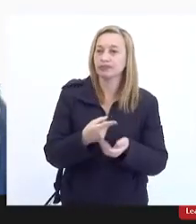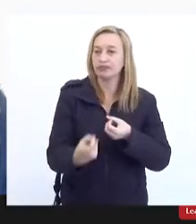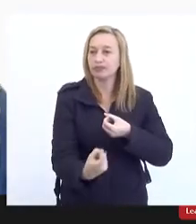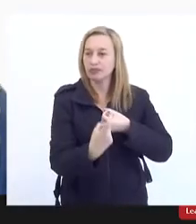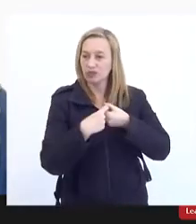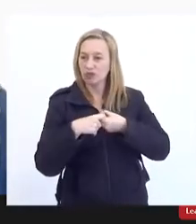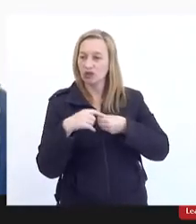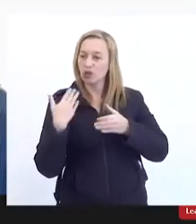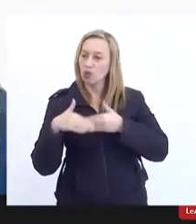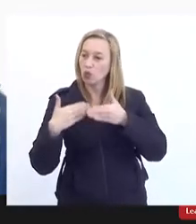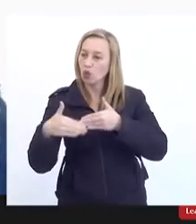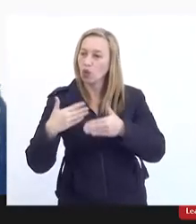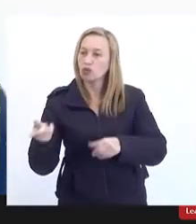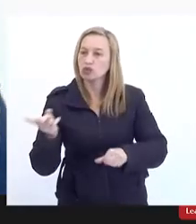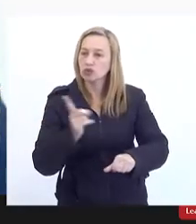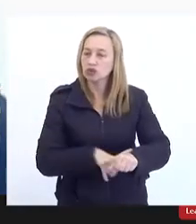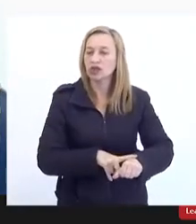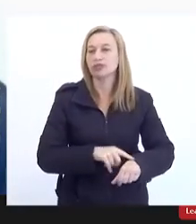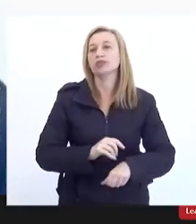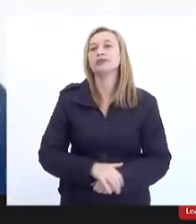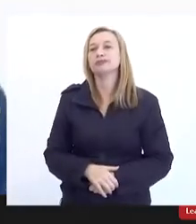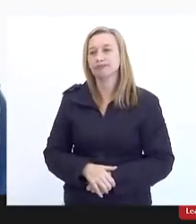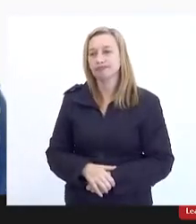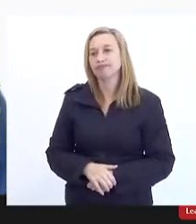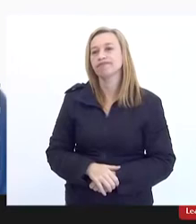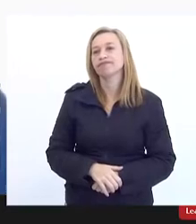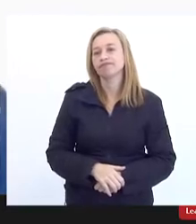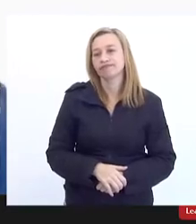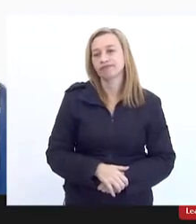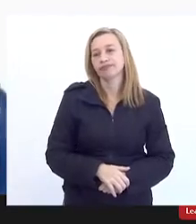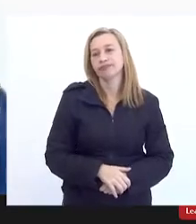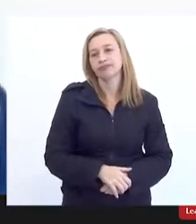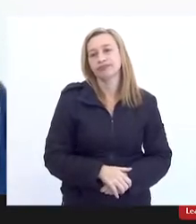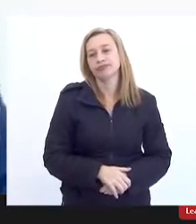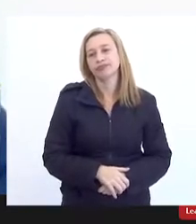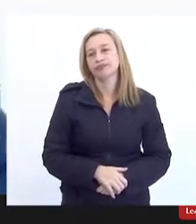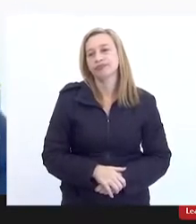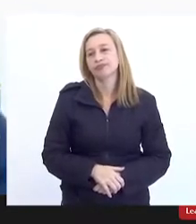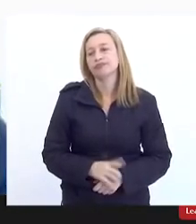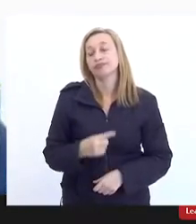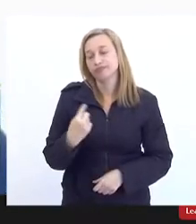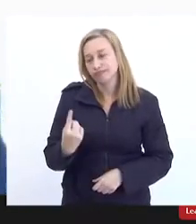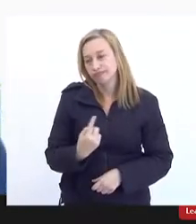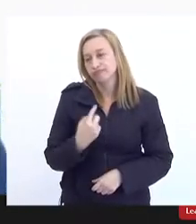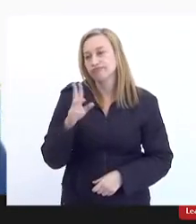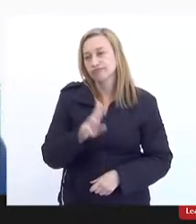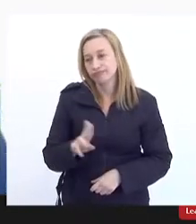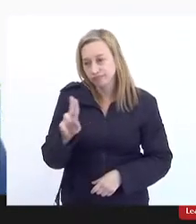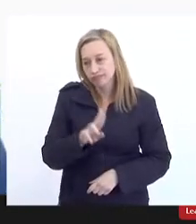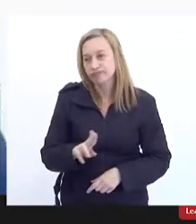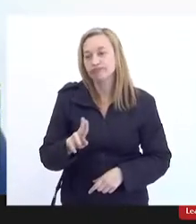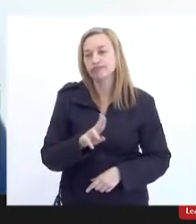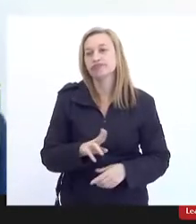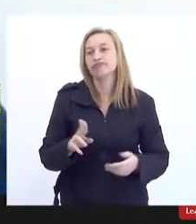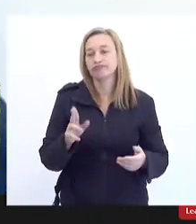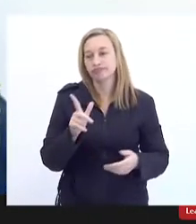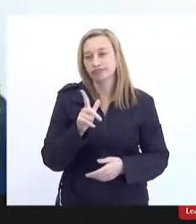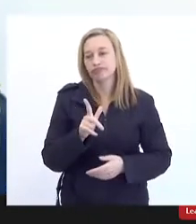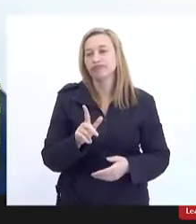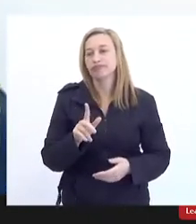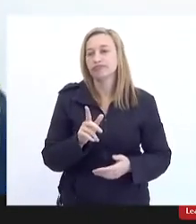ao longo do tempo para a concessão na conta nossa de nós usuários do serviço de água então